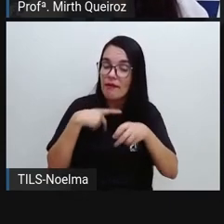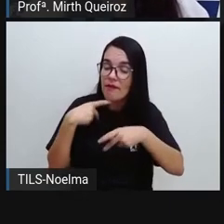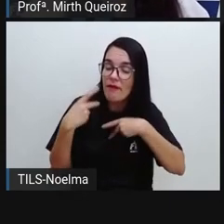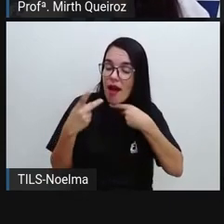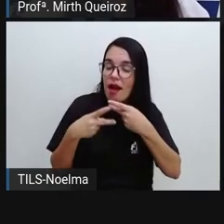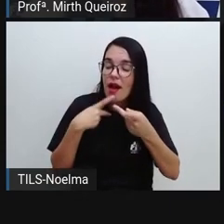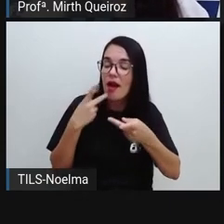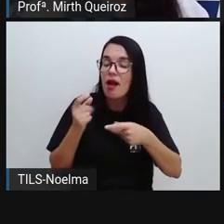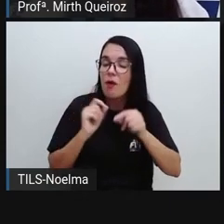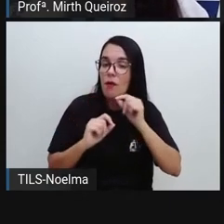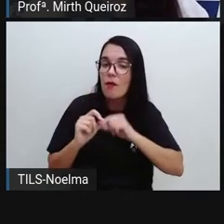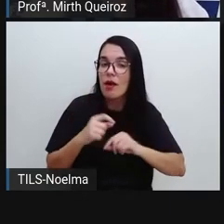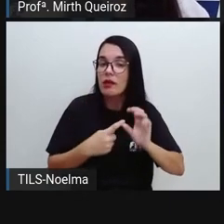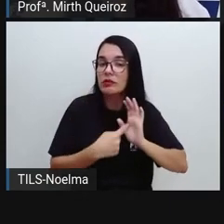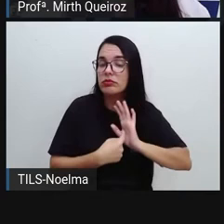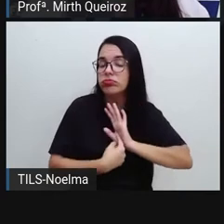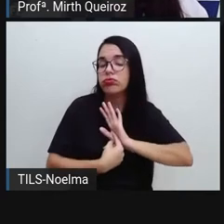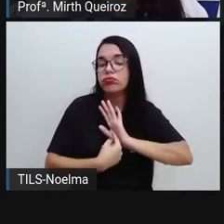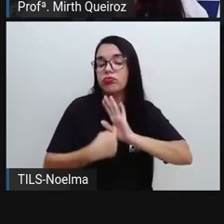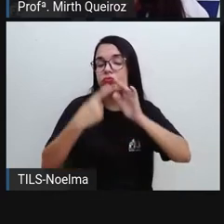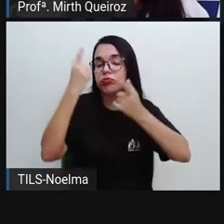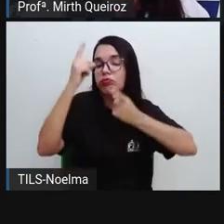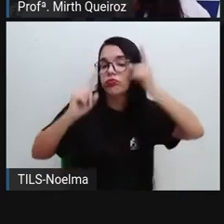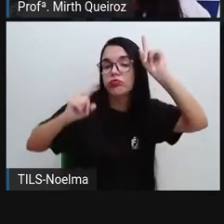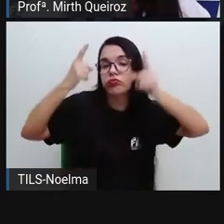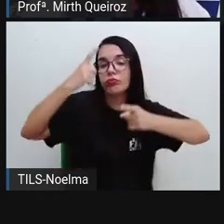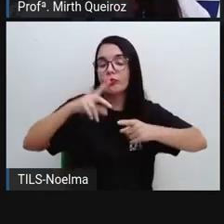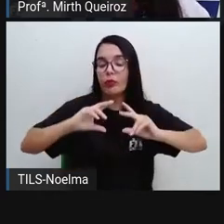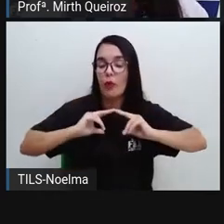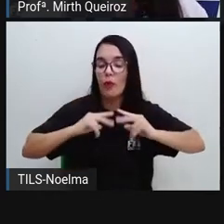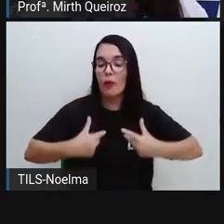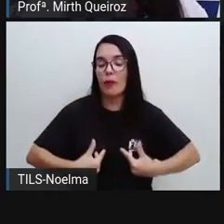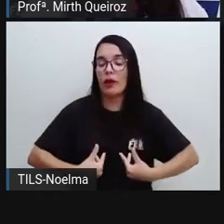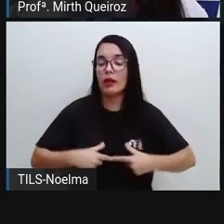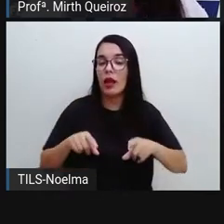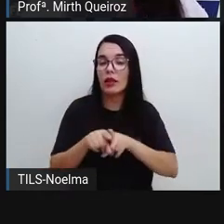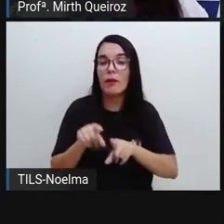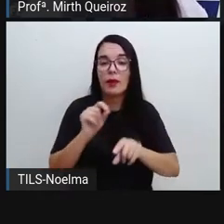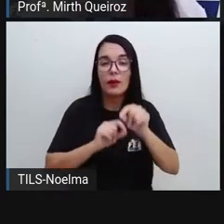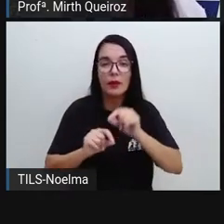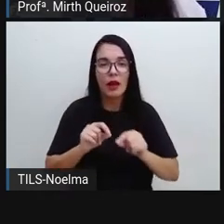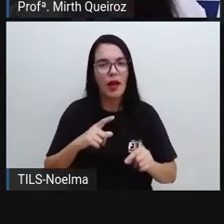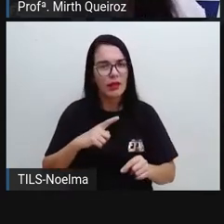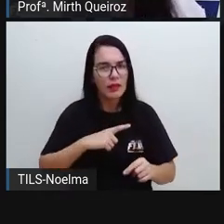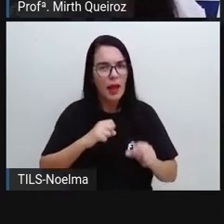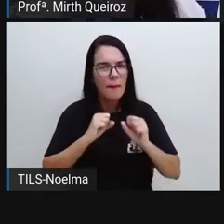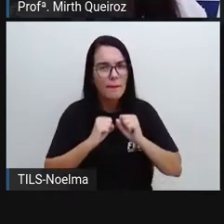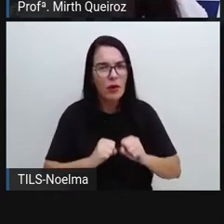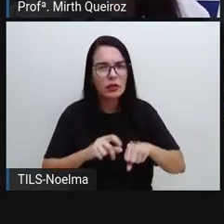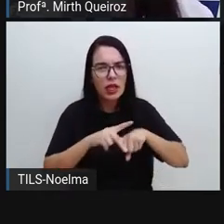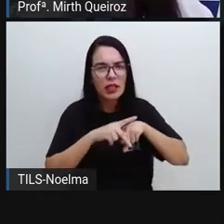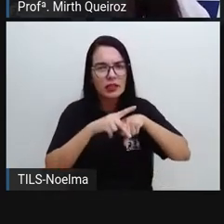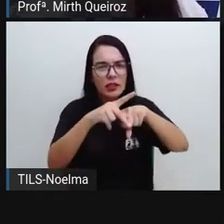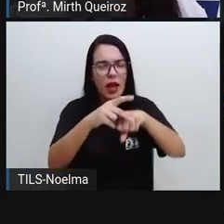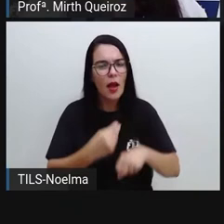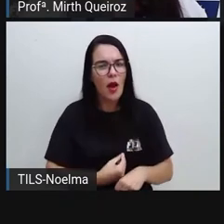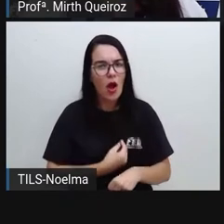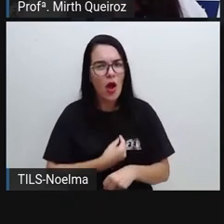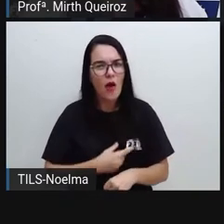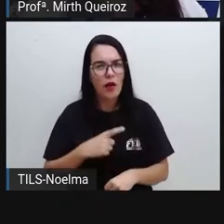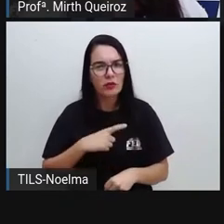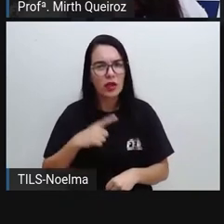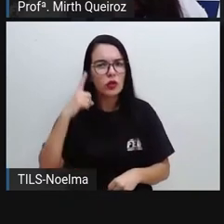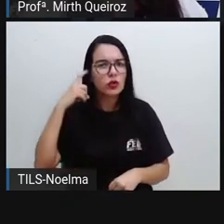expressar as diferentes situações. Assim, pode haver poemas com efeito sonoridade, né? Movimento ou até